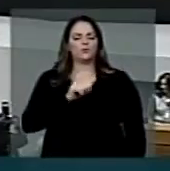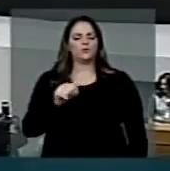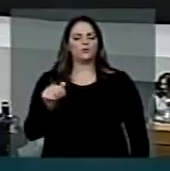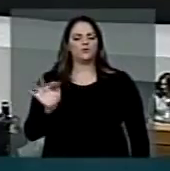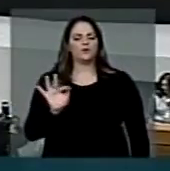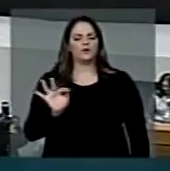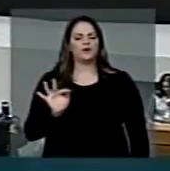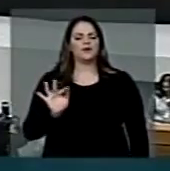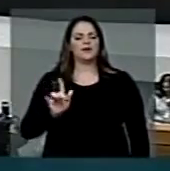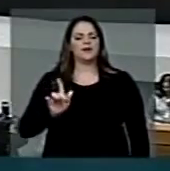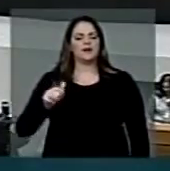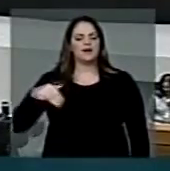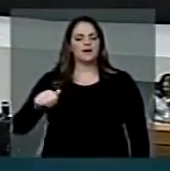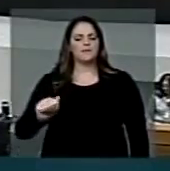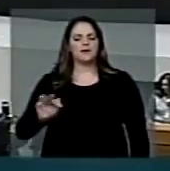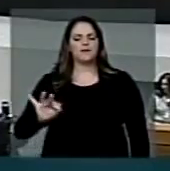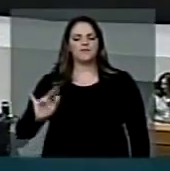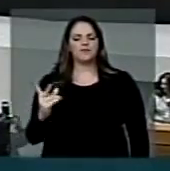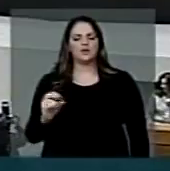Filho, no Rio de Janeiro,